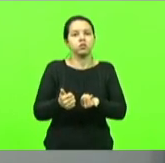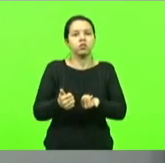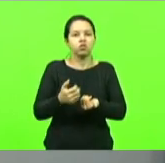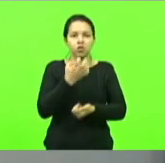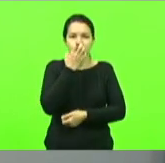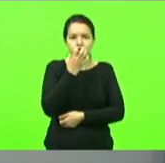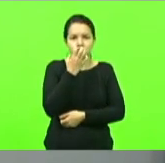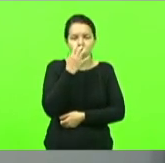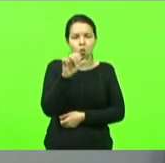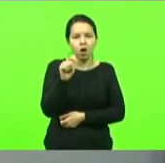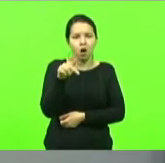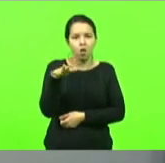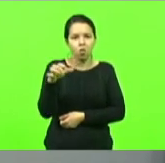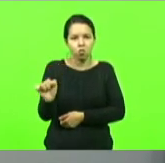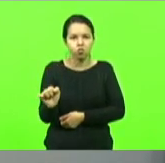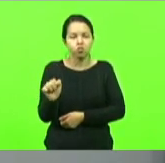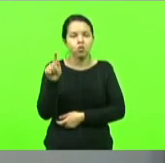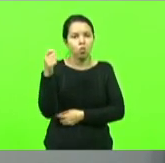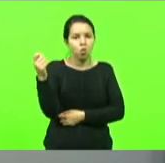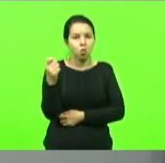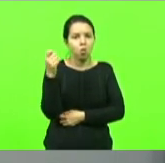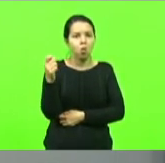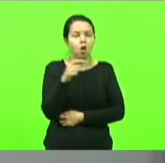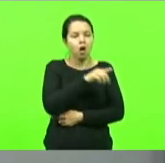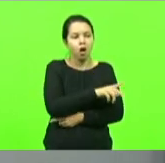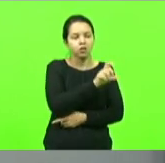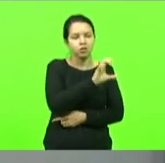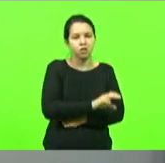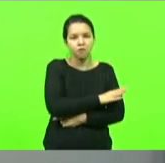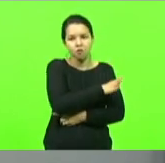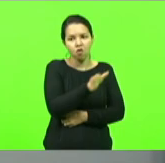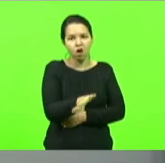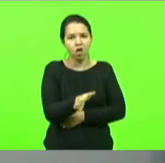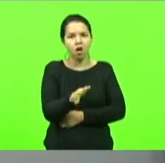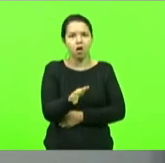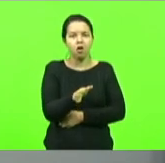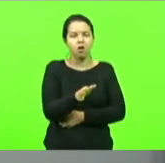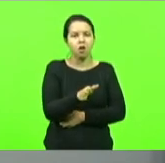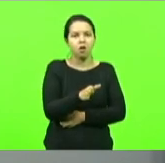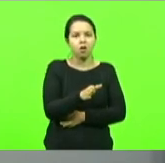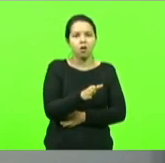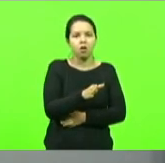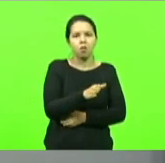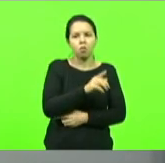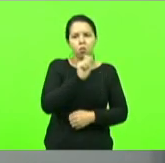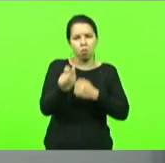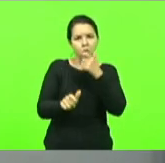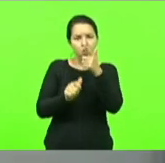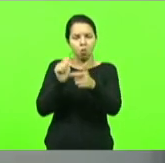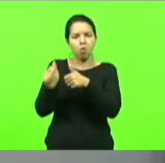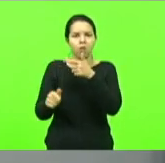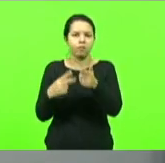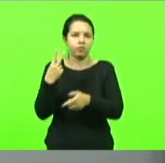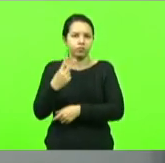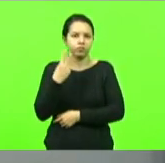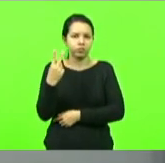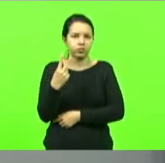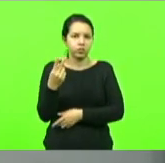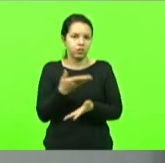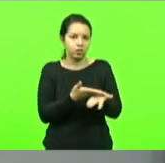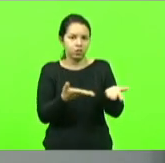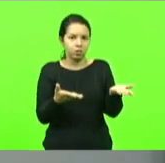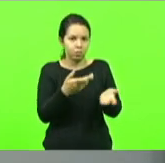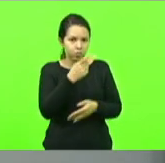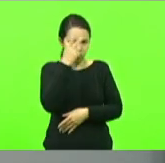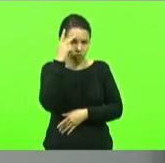indivíduo foi lá pra agredir a vereadora pra agredir a vereadora então são pessoas que não merecem o nosso